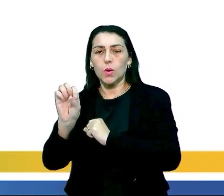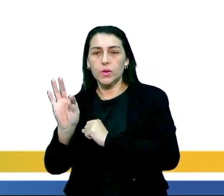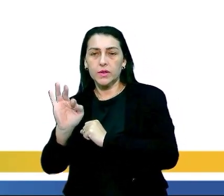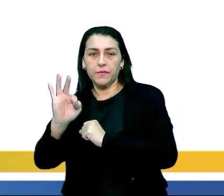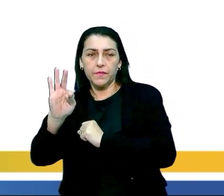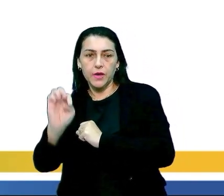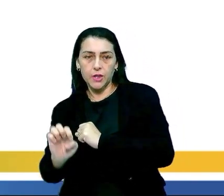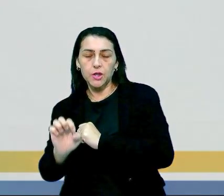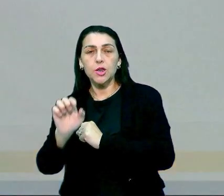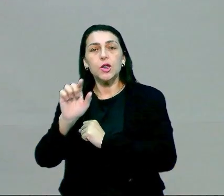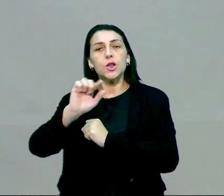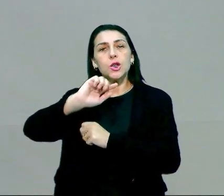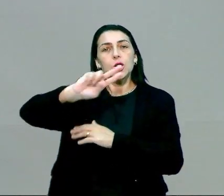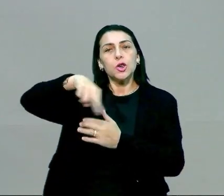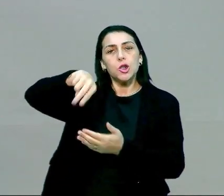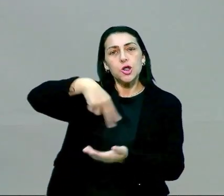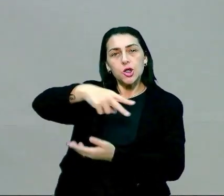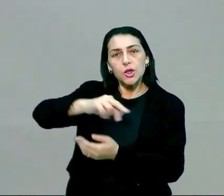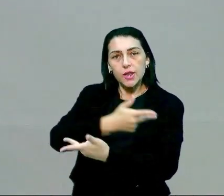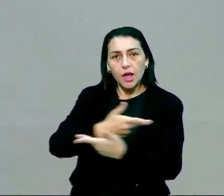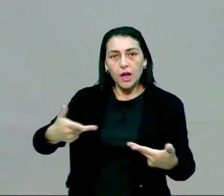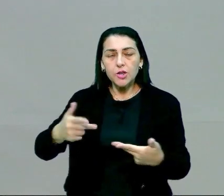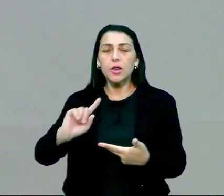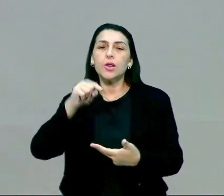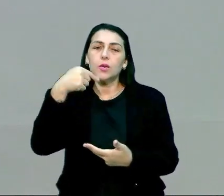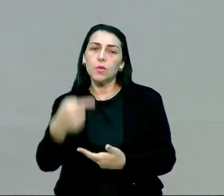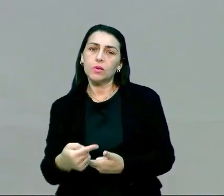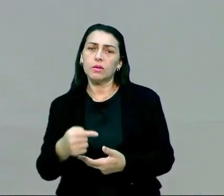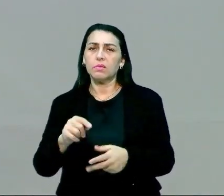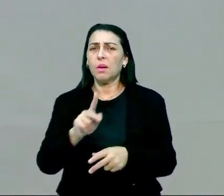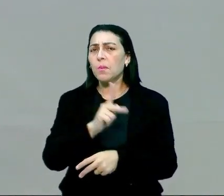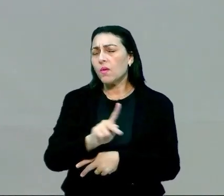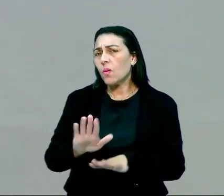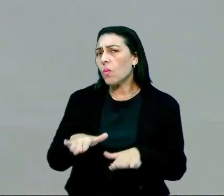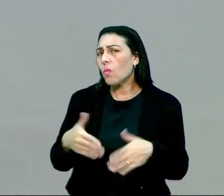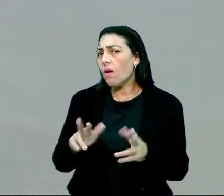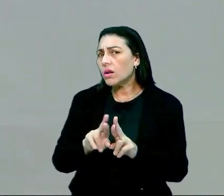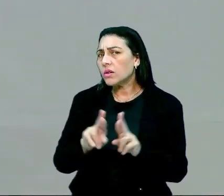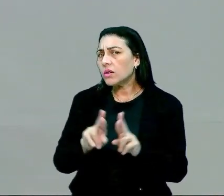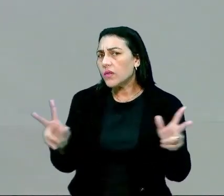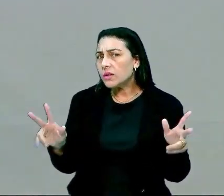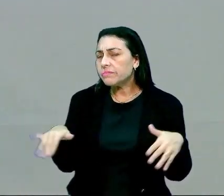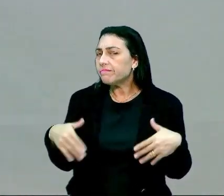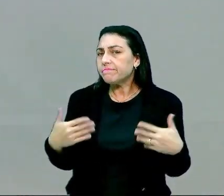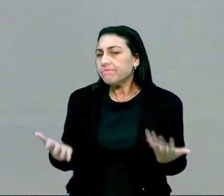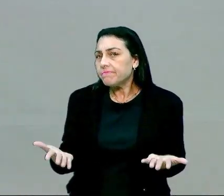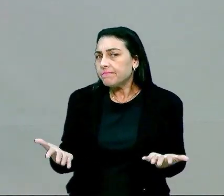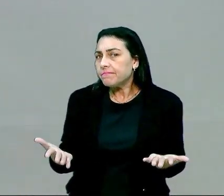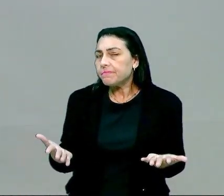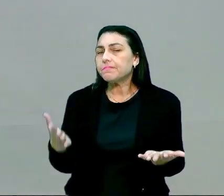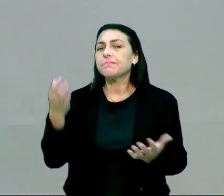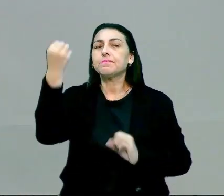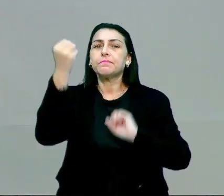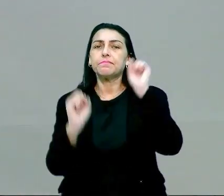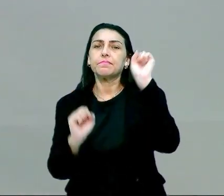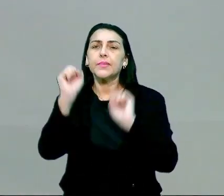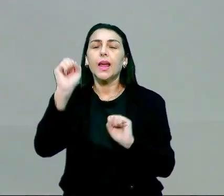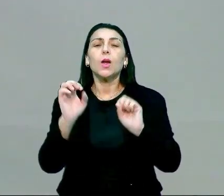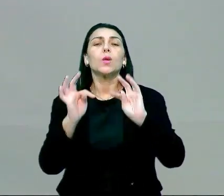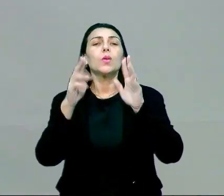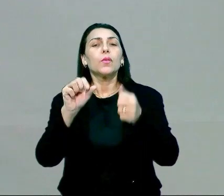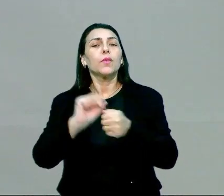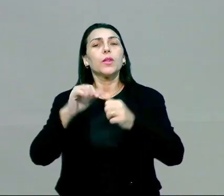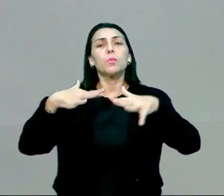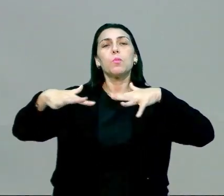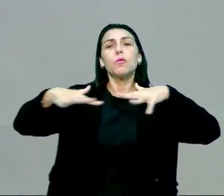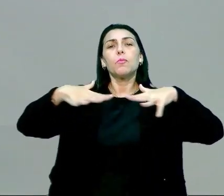crossfit, ginásticas, entre outros. Então, André, qual é a diferença? Qual é a diferença? Atividade física, tudo que realizar